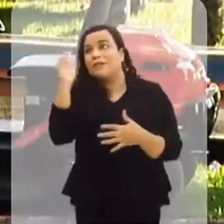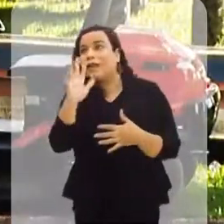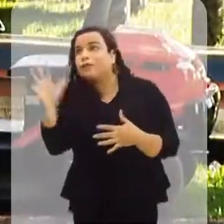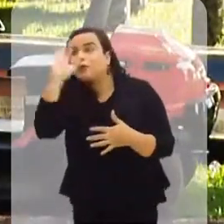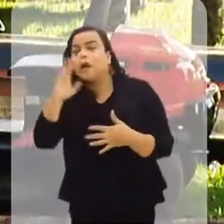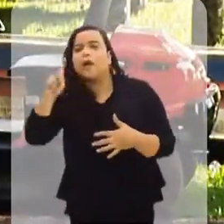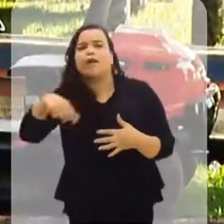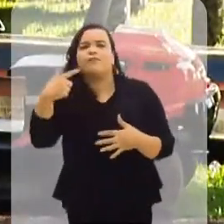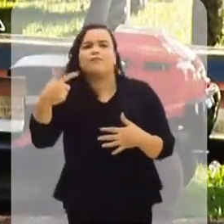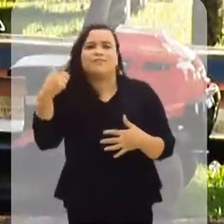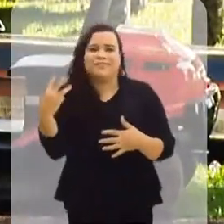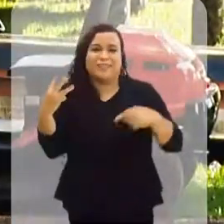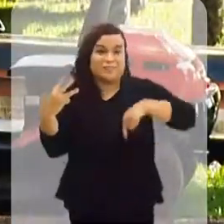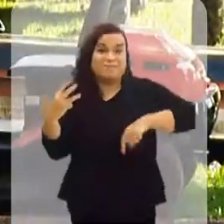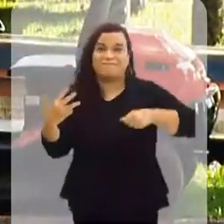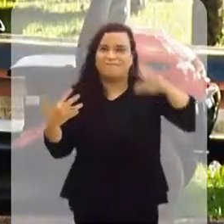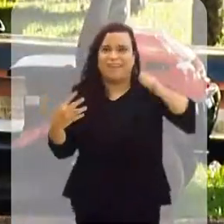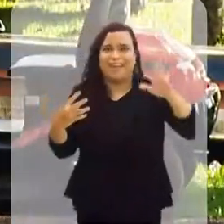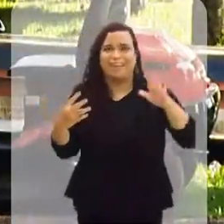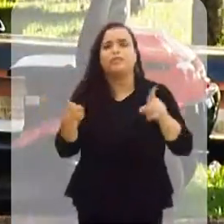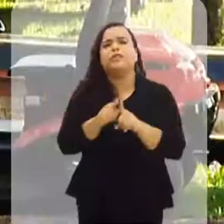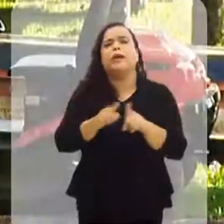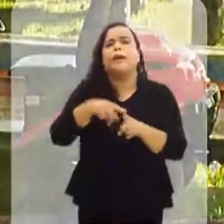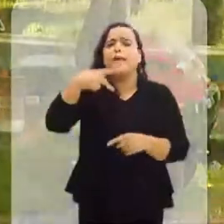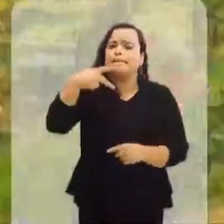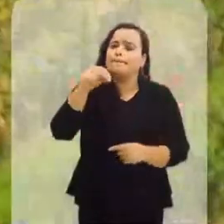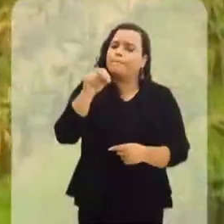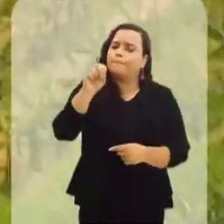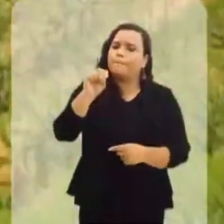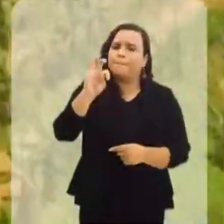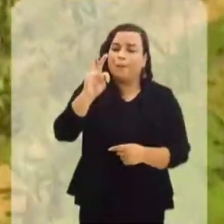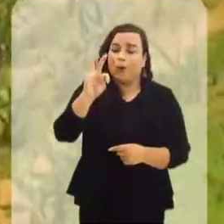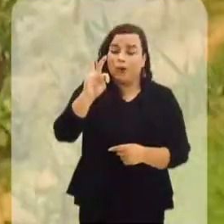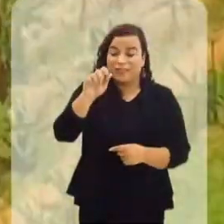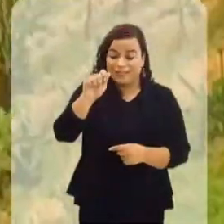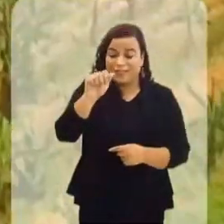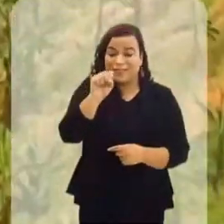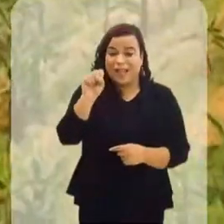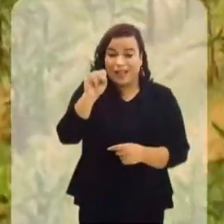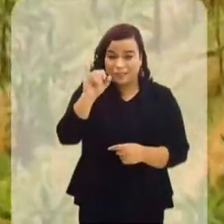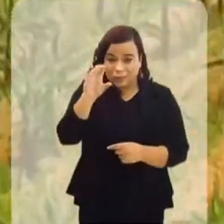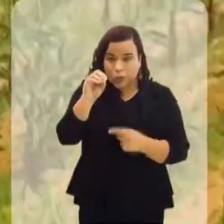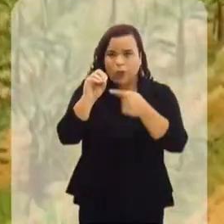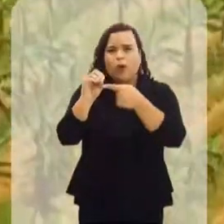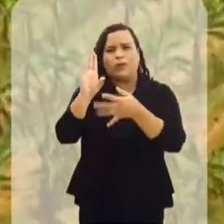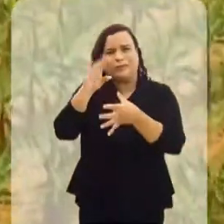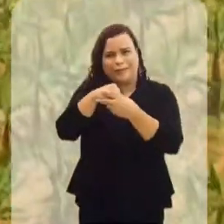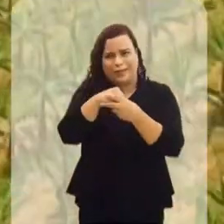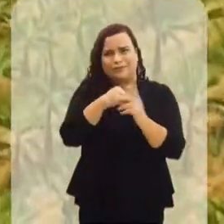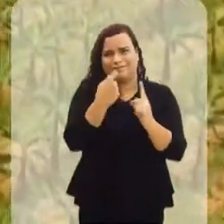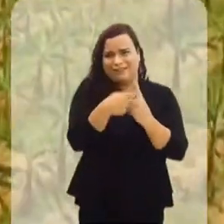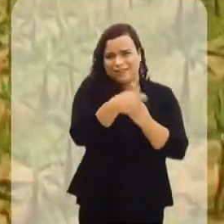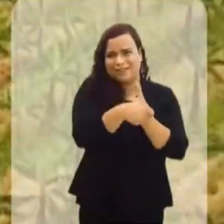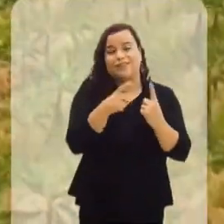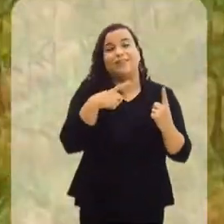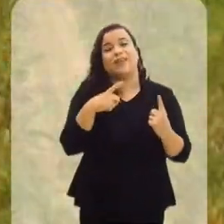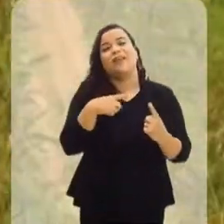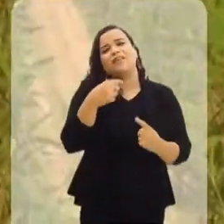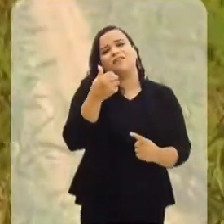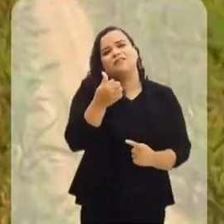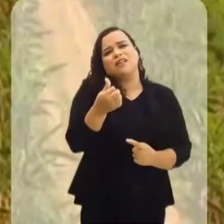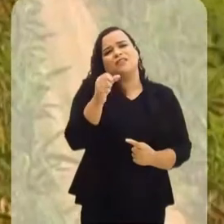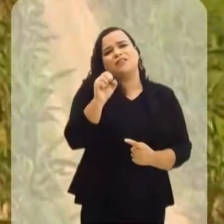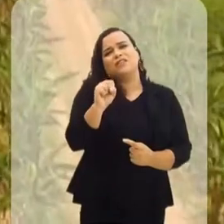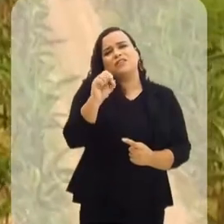graus. A média nacional é em torno de 23. O nosso teor de potássio da banana, em cada 100 miligramas de fruto, está na